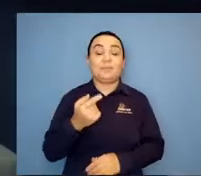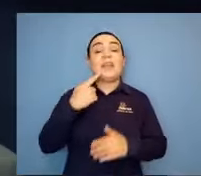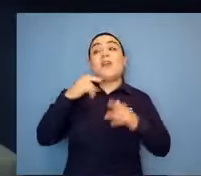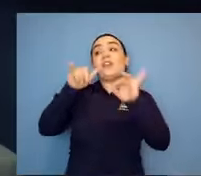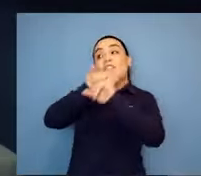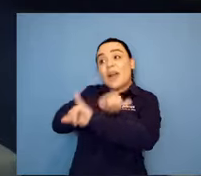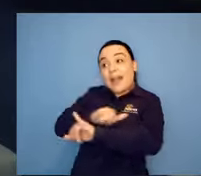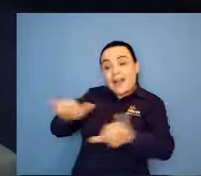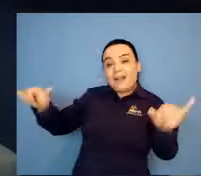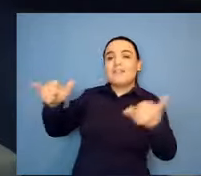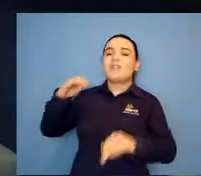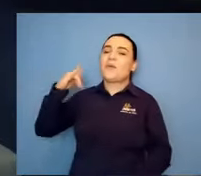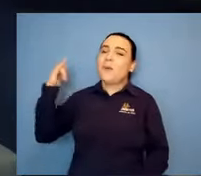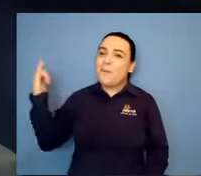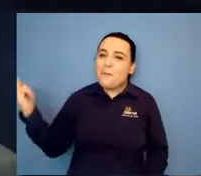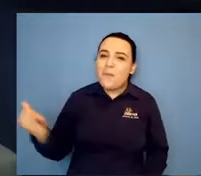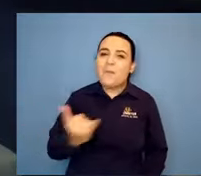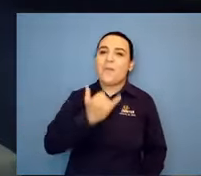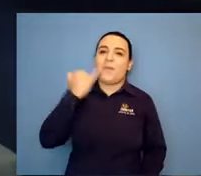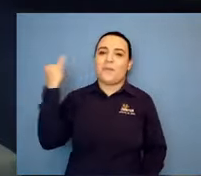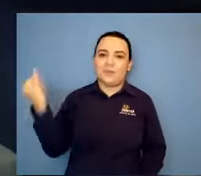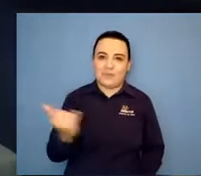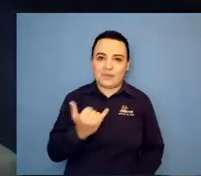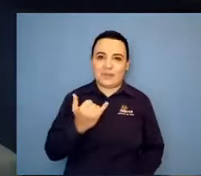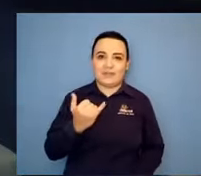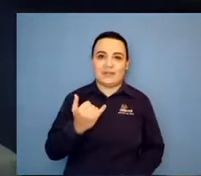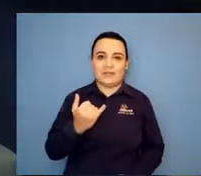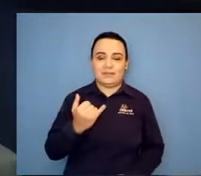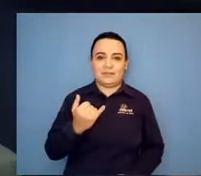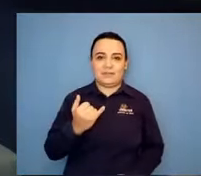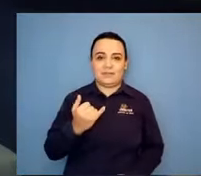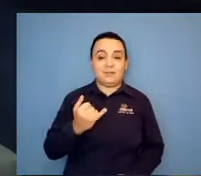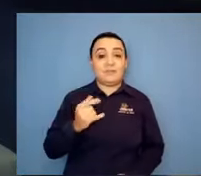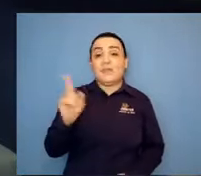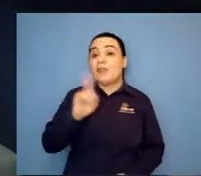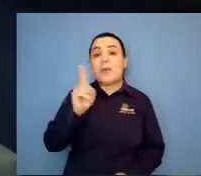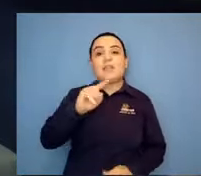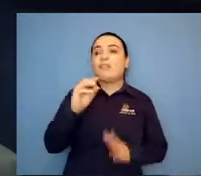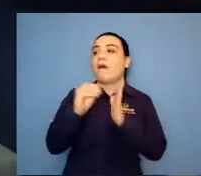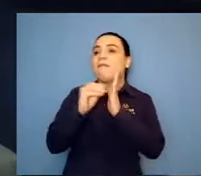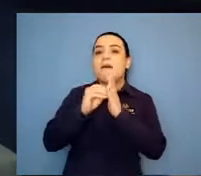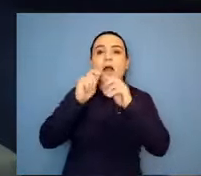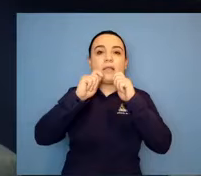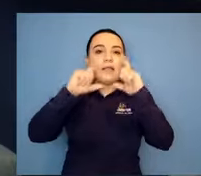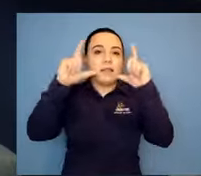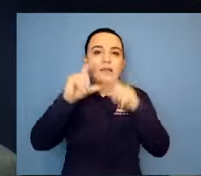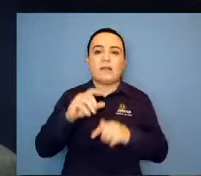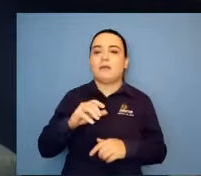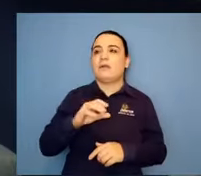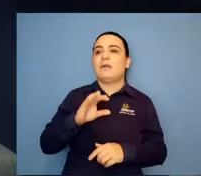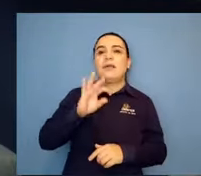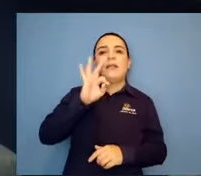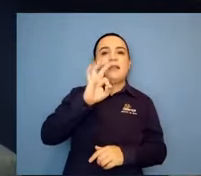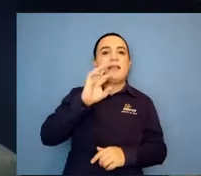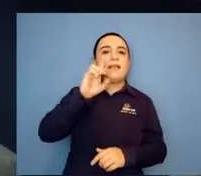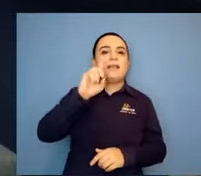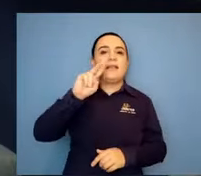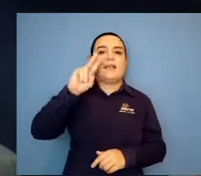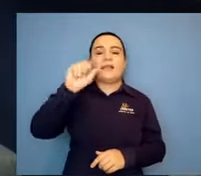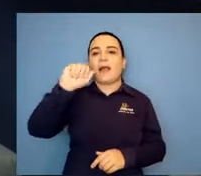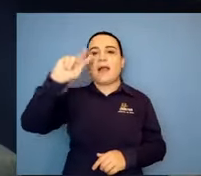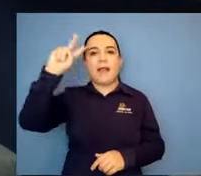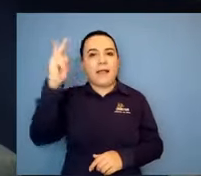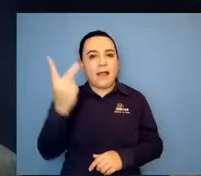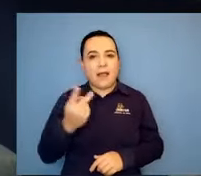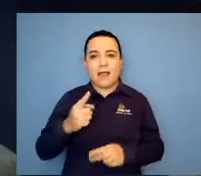não é só déficit de atenção. Não é TDAH. Foi dito, né? Que Gabriel tinha TDAH. E